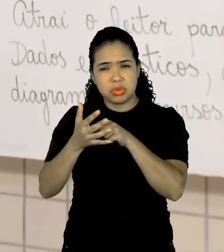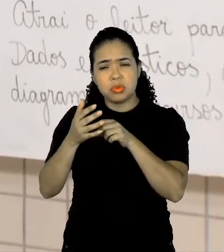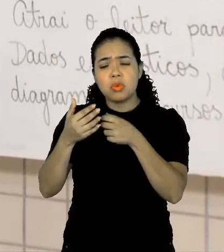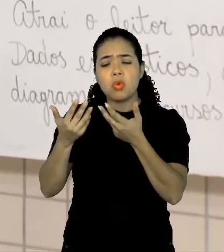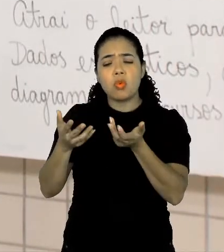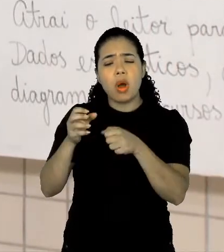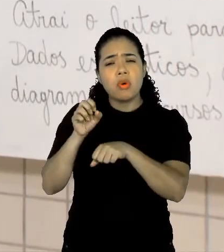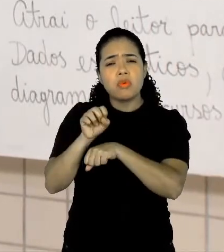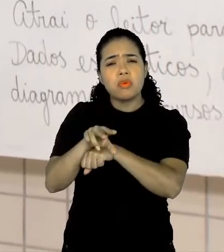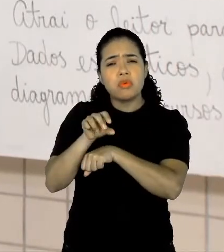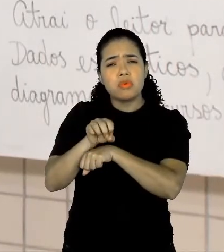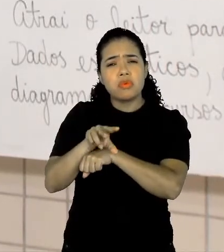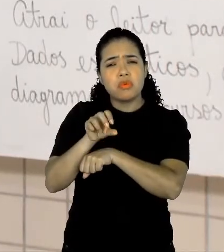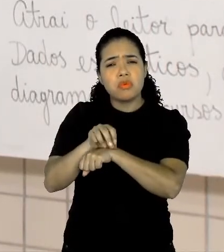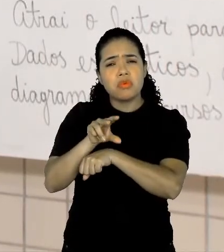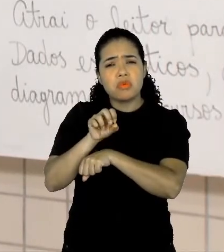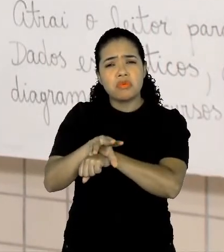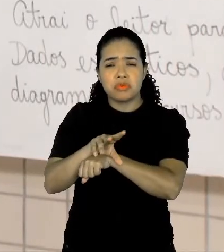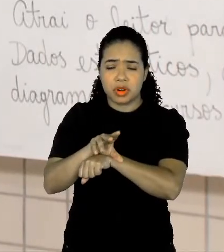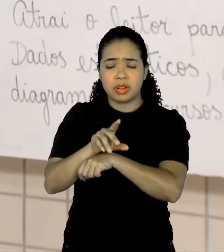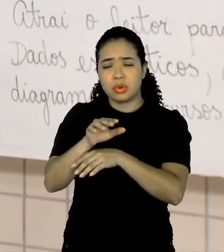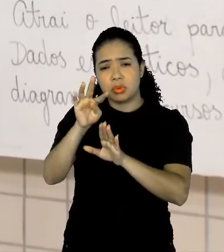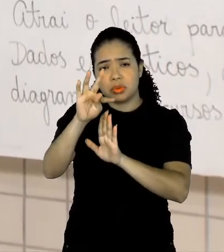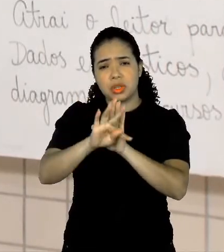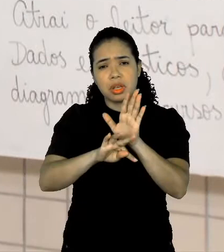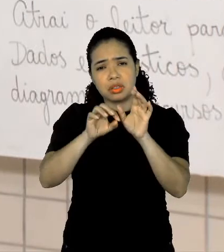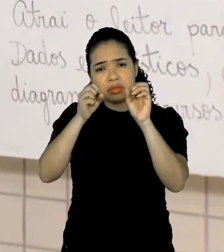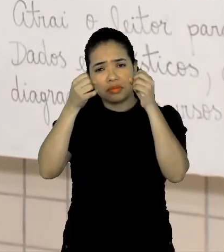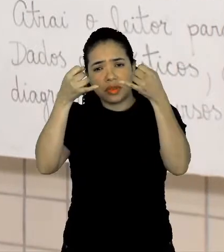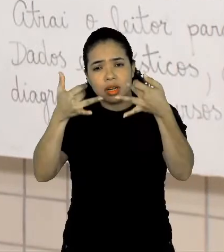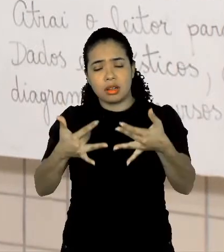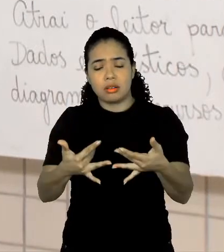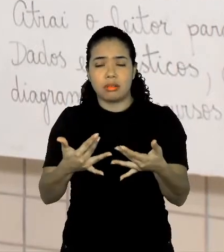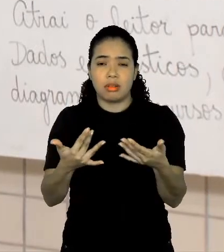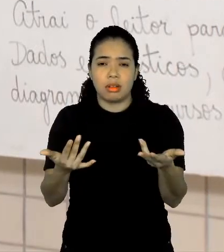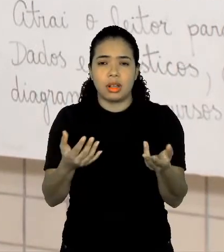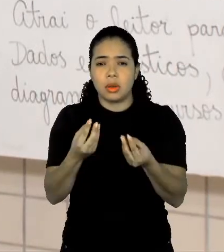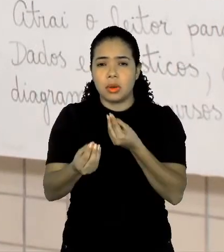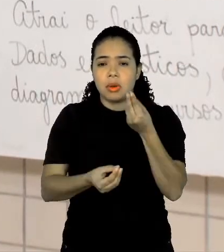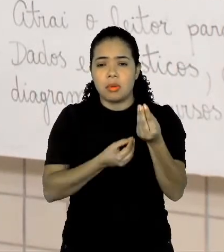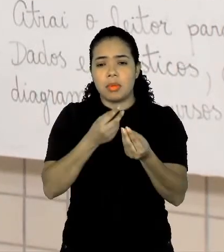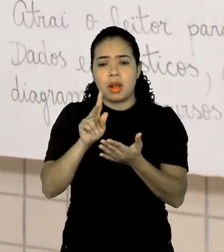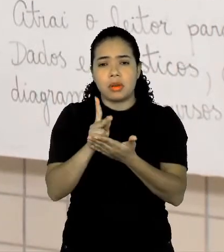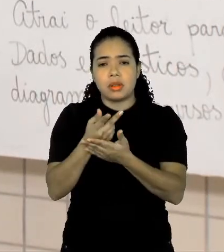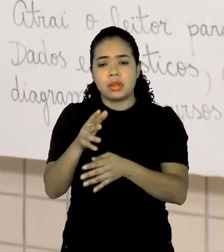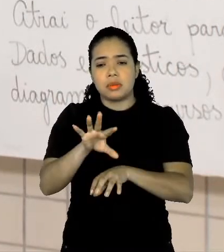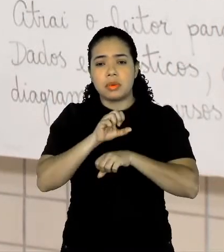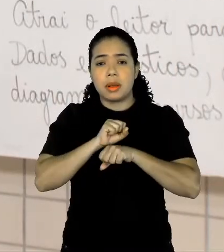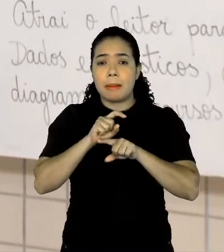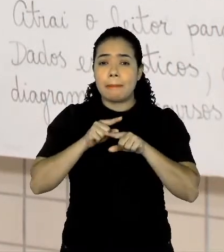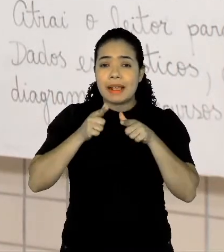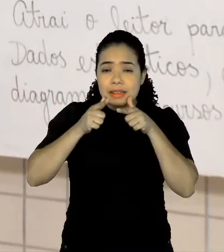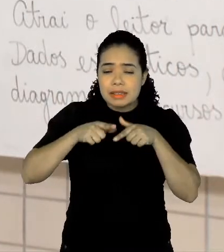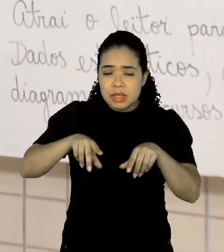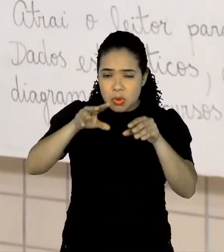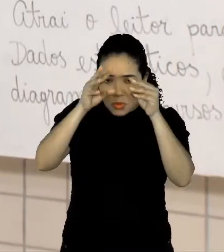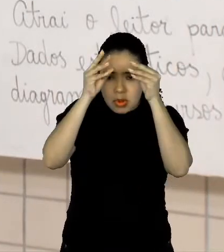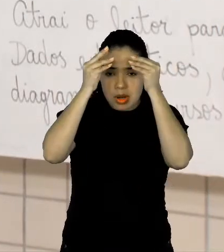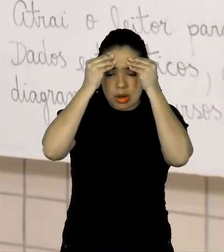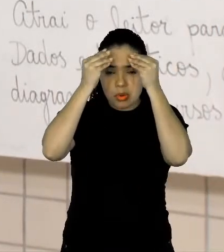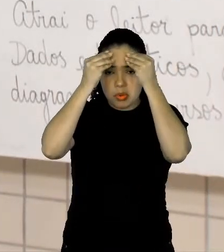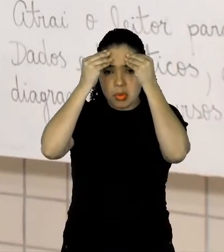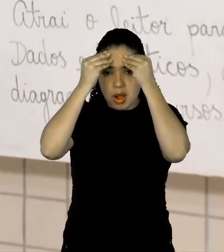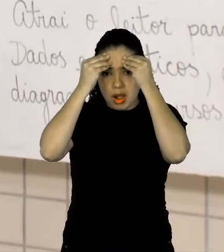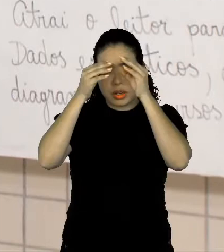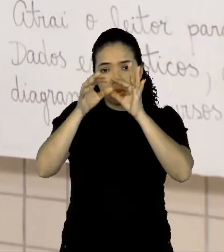traz, lá o texto também traz a forma de transmissão, prevenção, só que numa linguagem, como é que eu vou dizer, expositiva, né, num